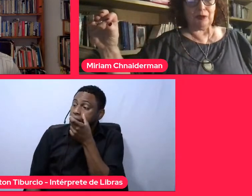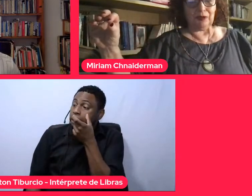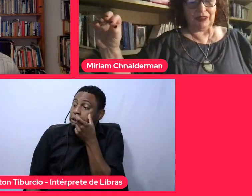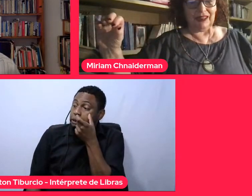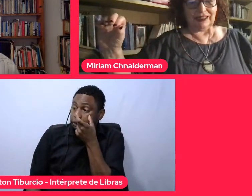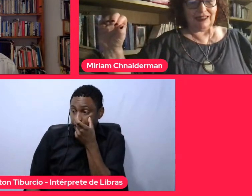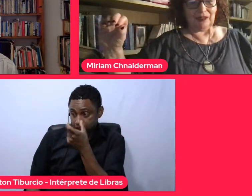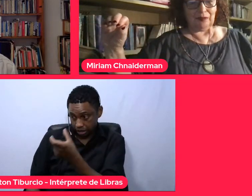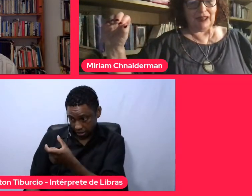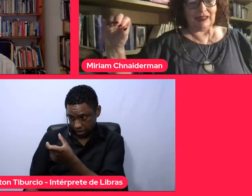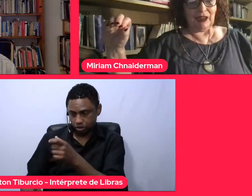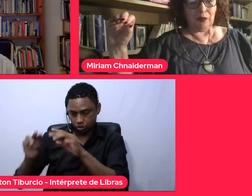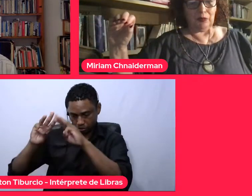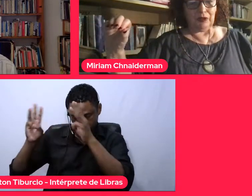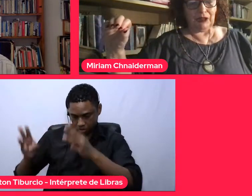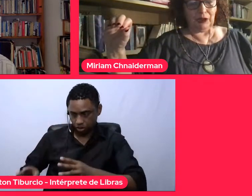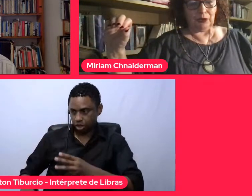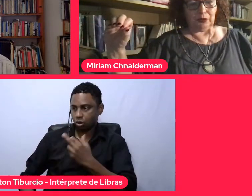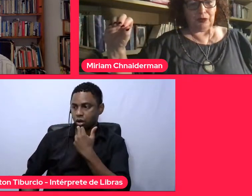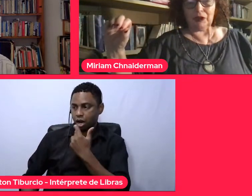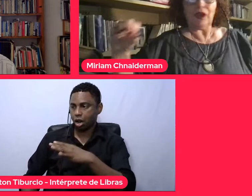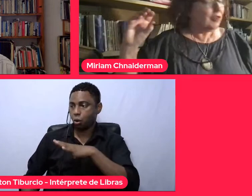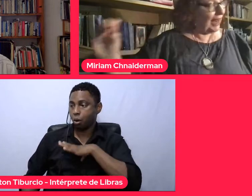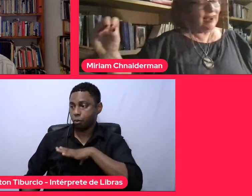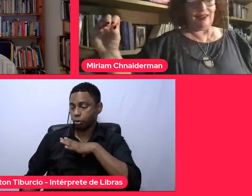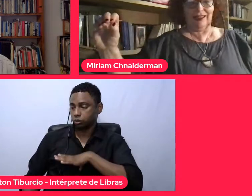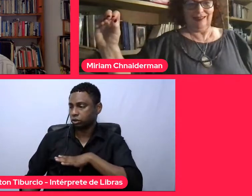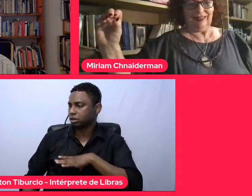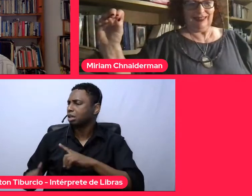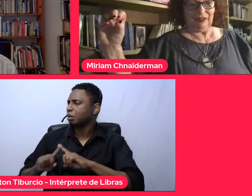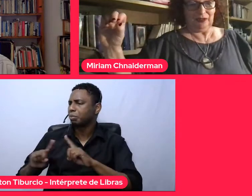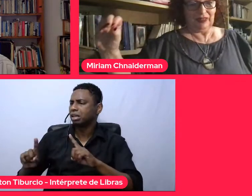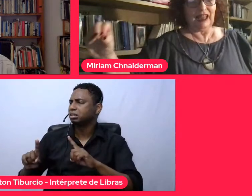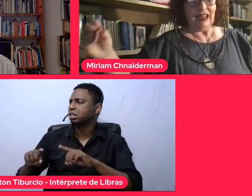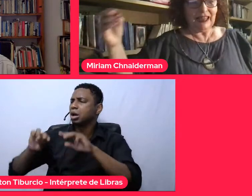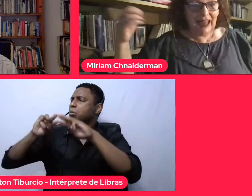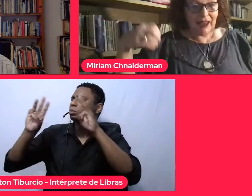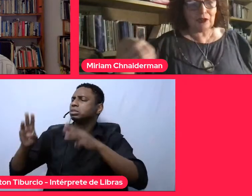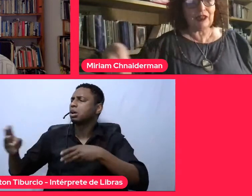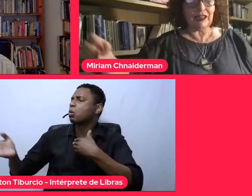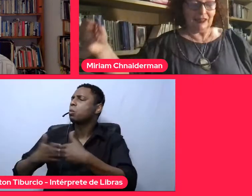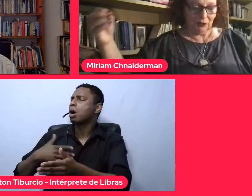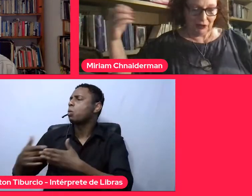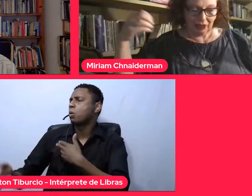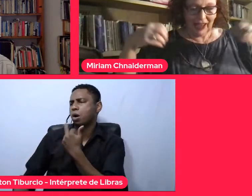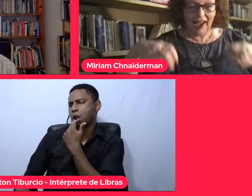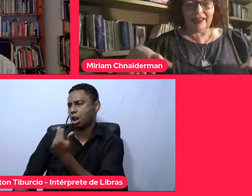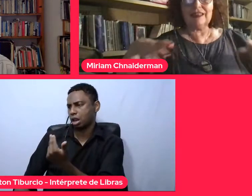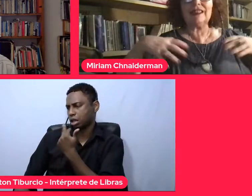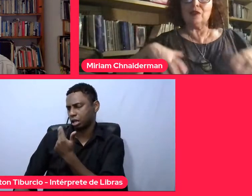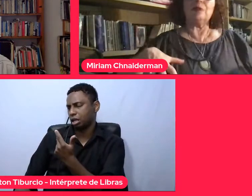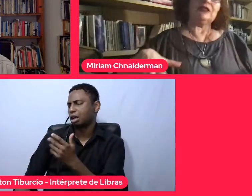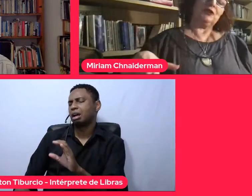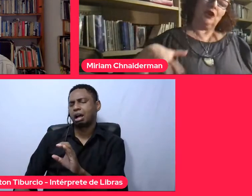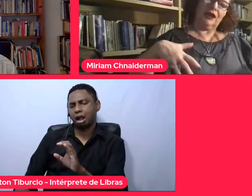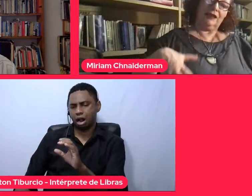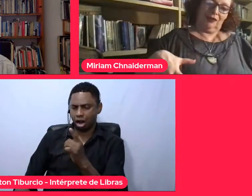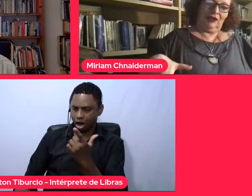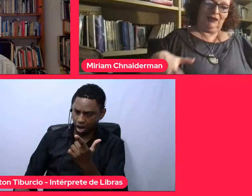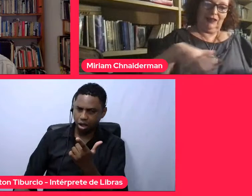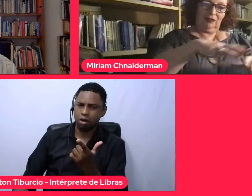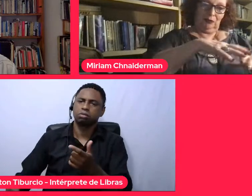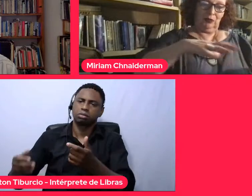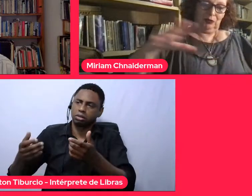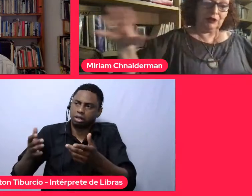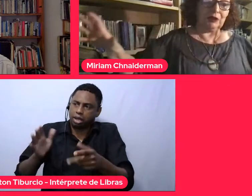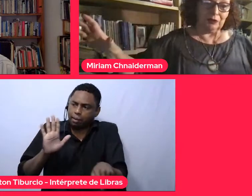da língua portuguesa, mas é um museu de qualquer língua. Claro que ele nos enraíza numa história